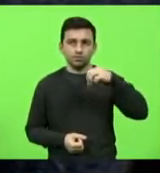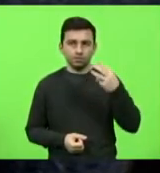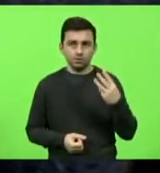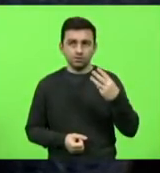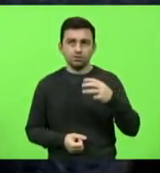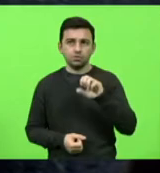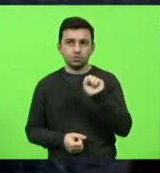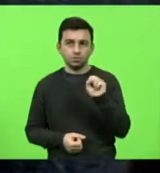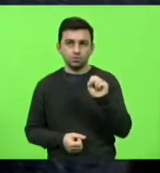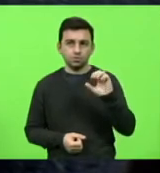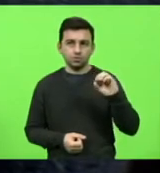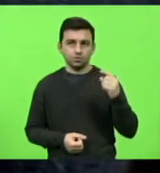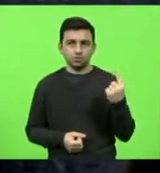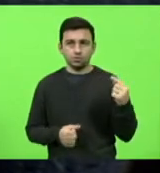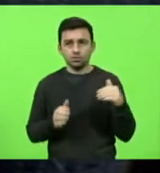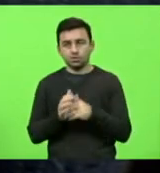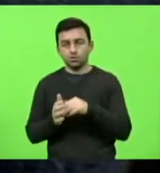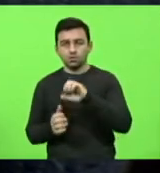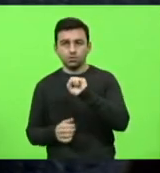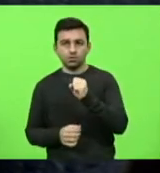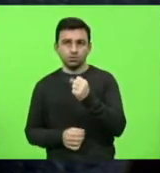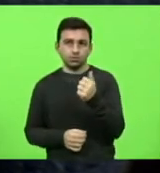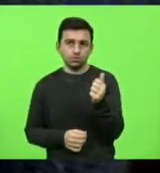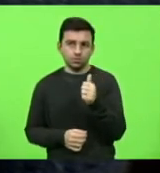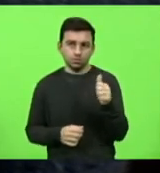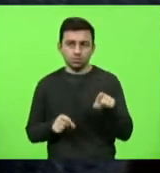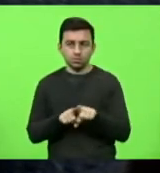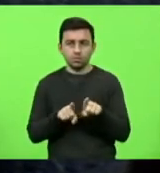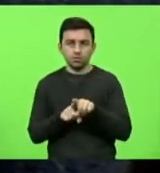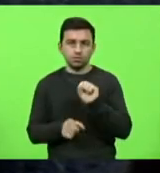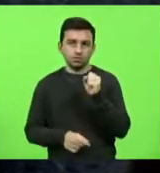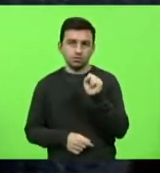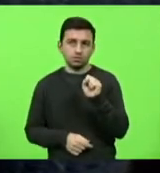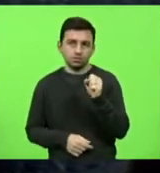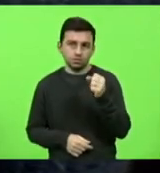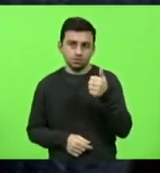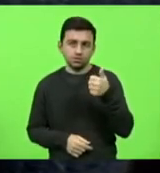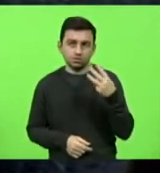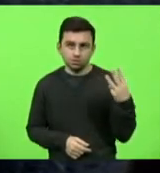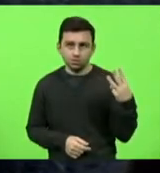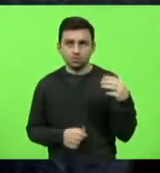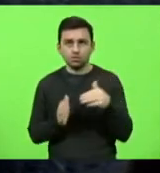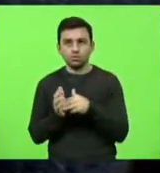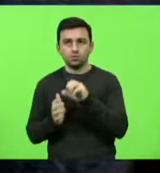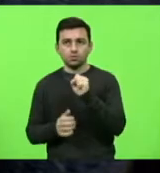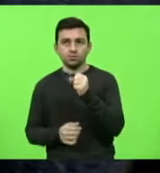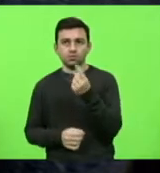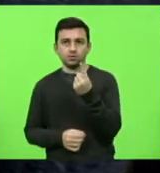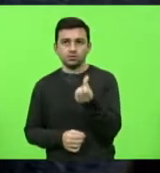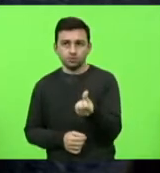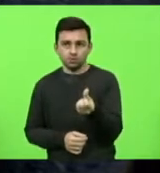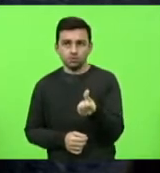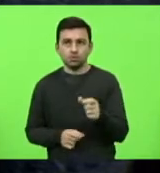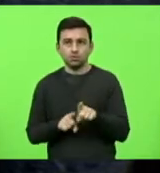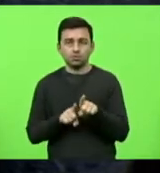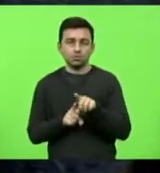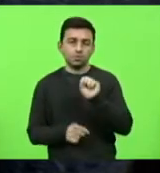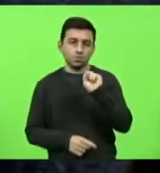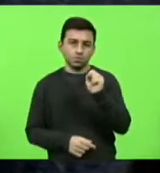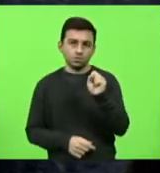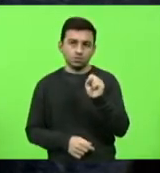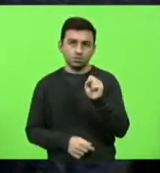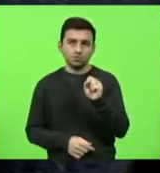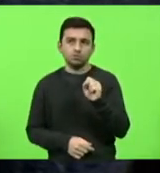811, 813, a 816, e 823, 2021.